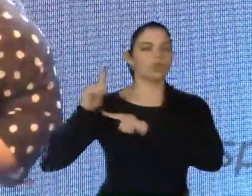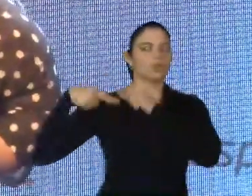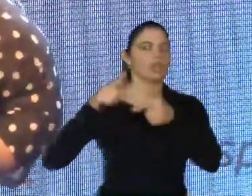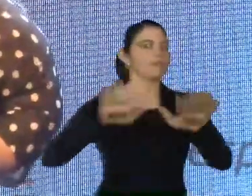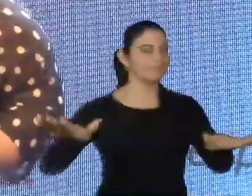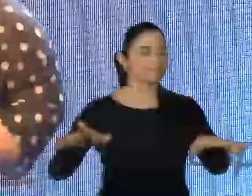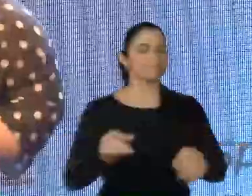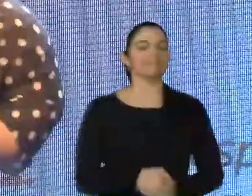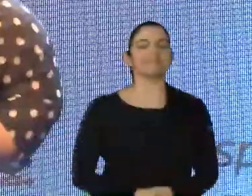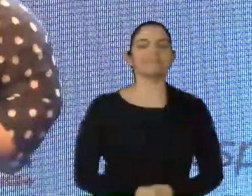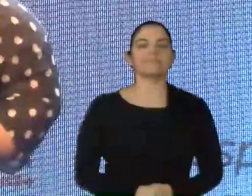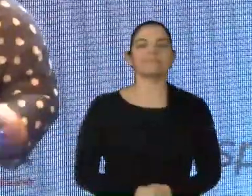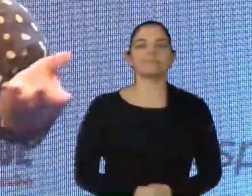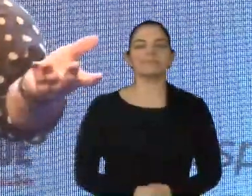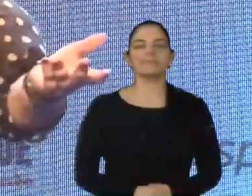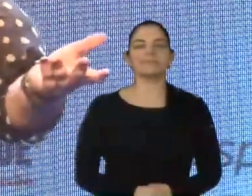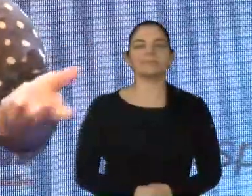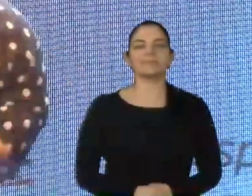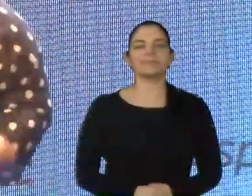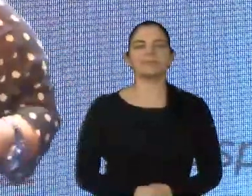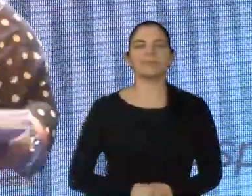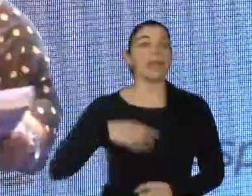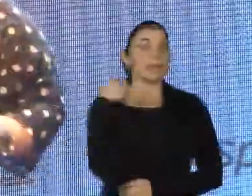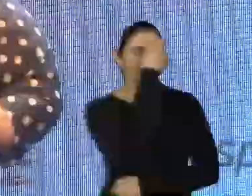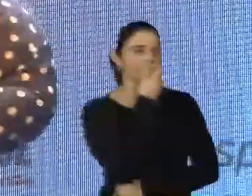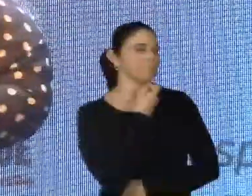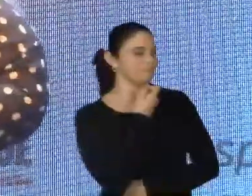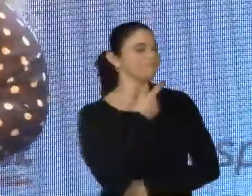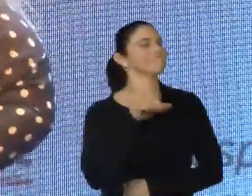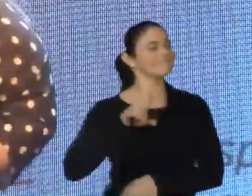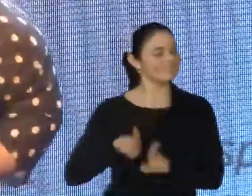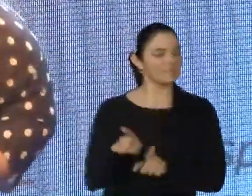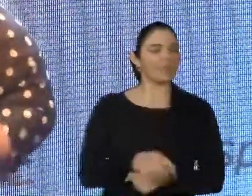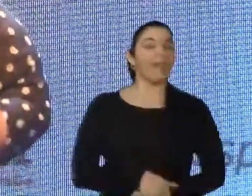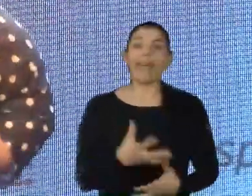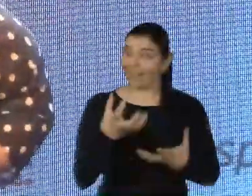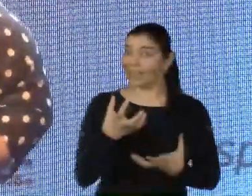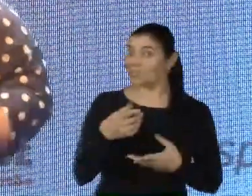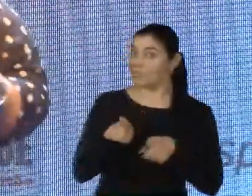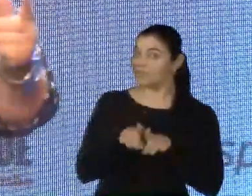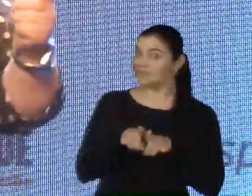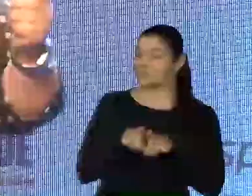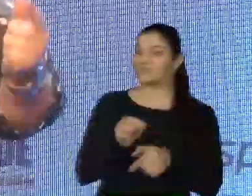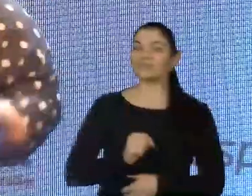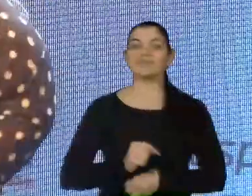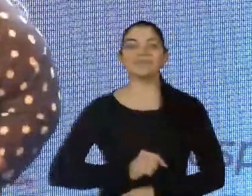Genética Não é Destino. E maquiada. Quero dizer também que